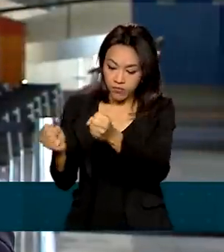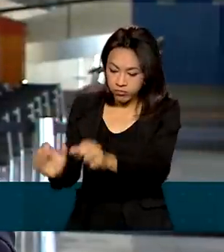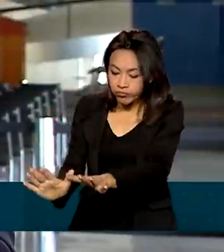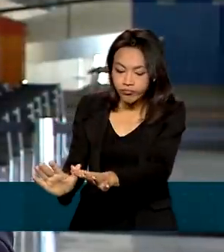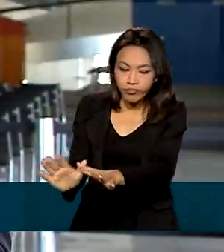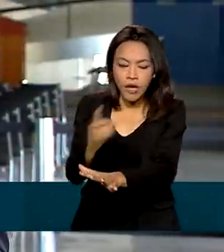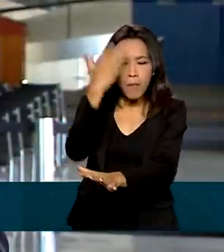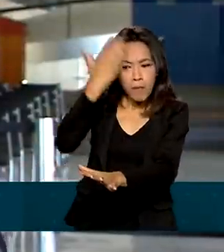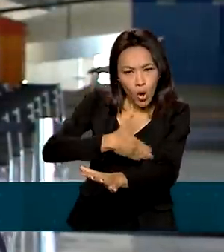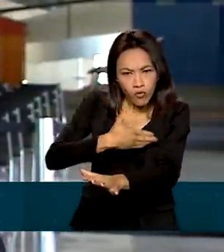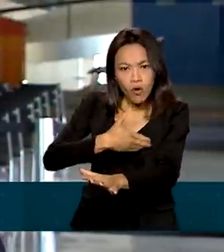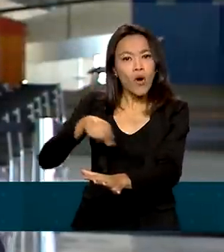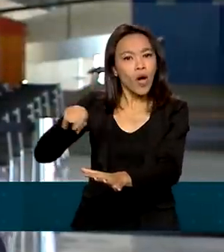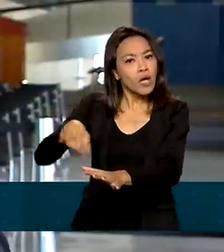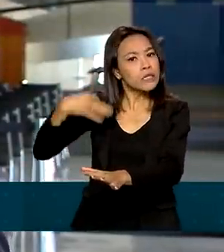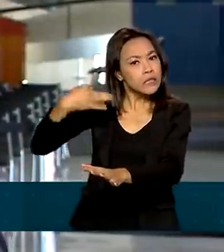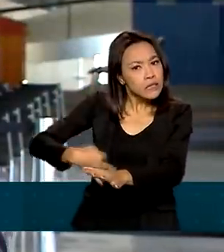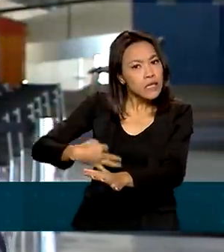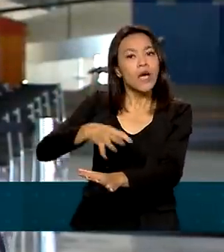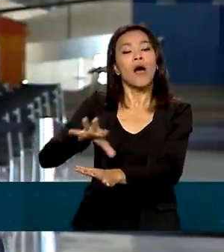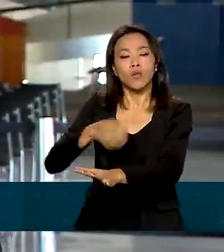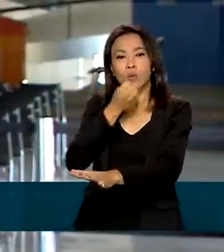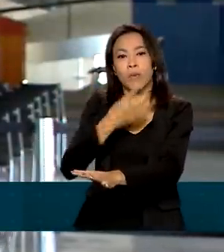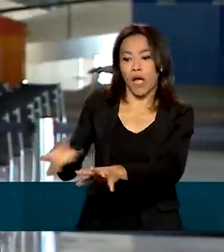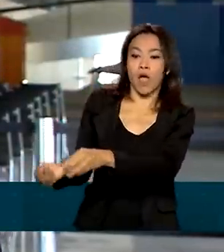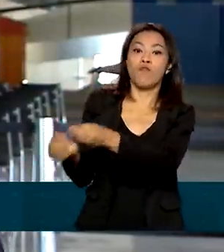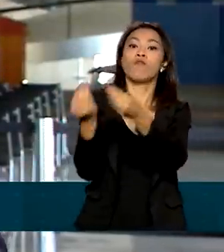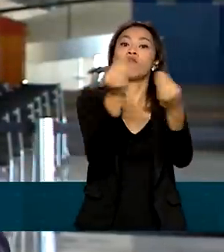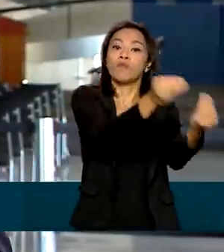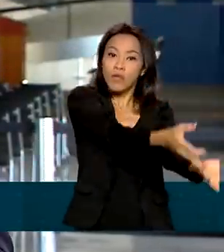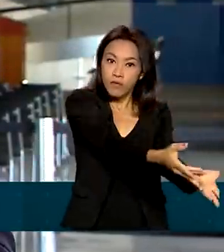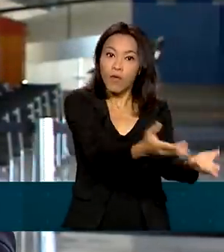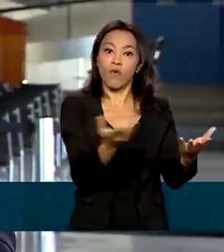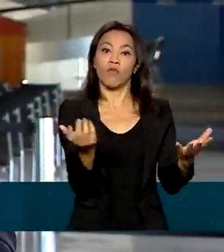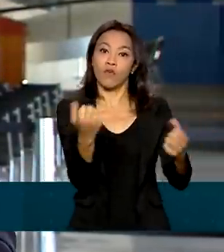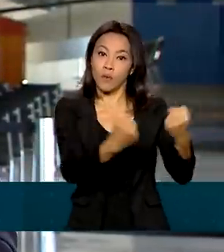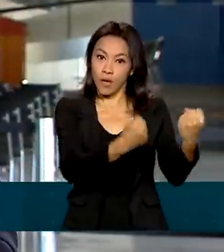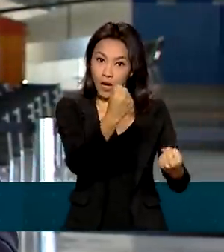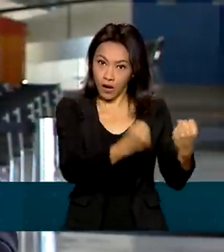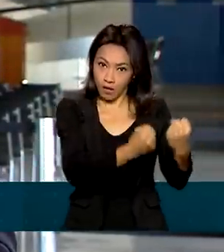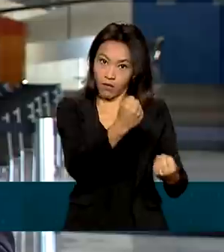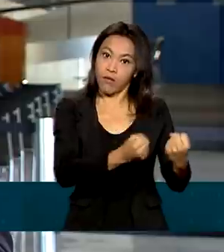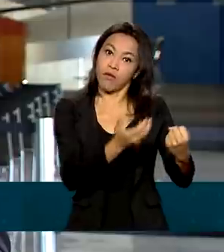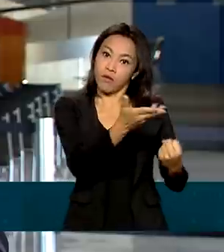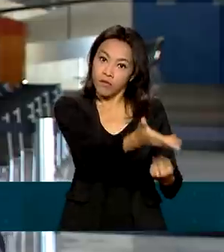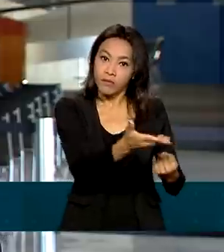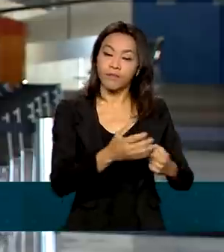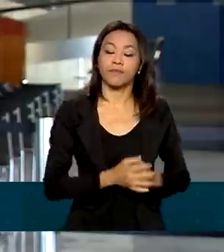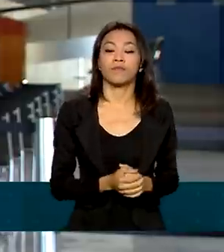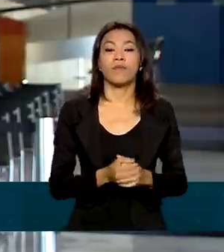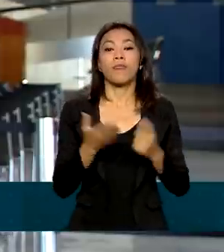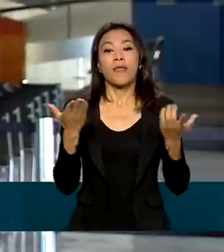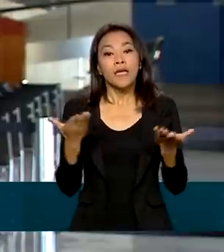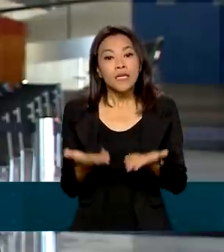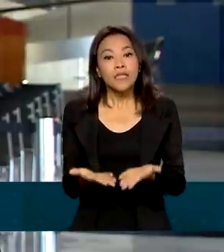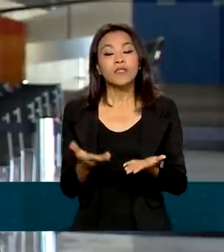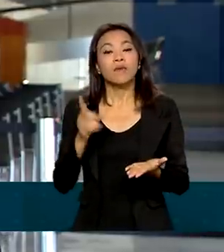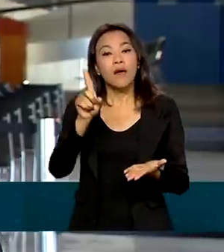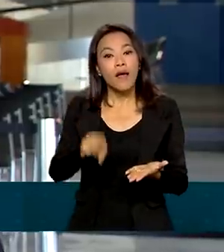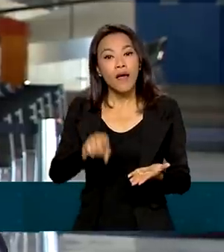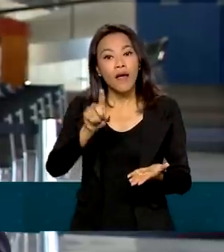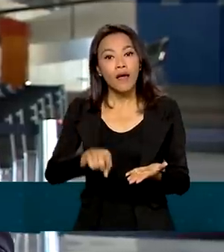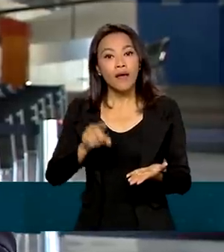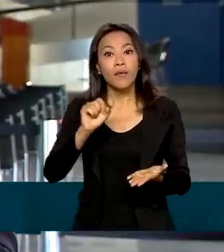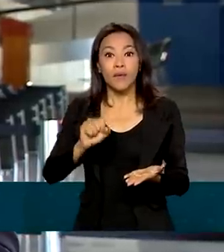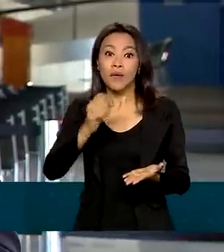comprovação da origem deles. Se o veículo estava em situação regular, era restituído ao dono. Exceção feita aí aos